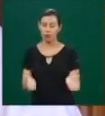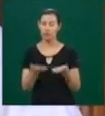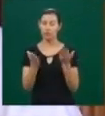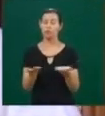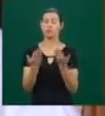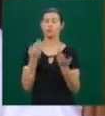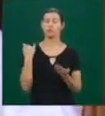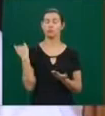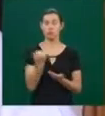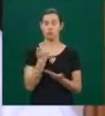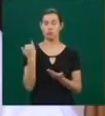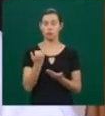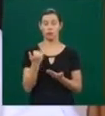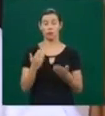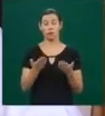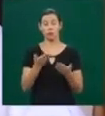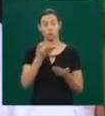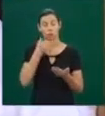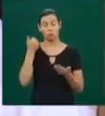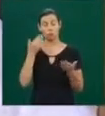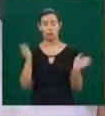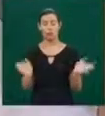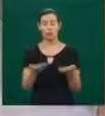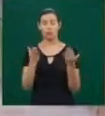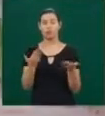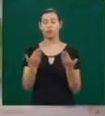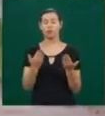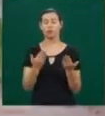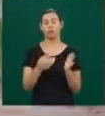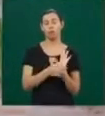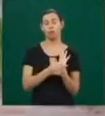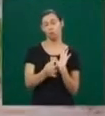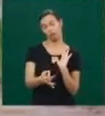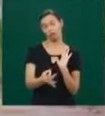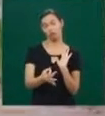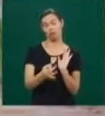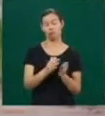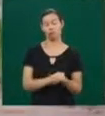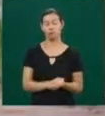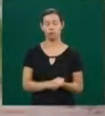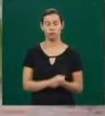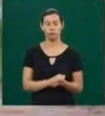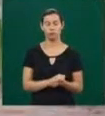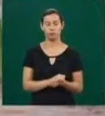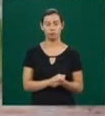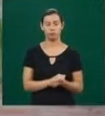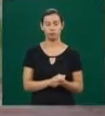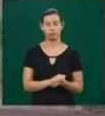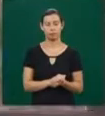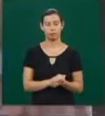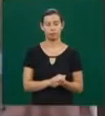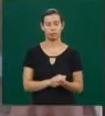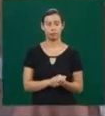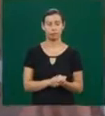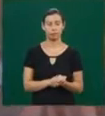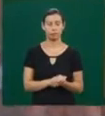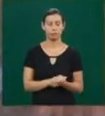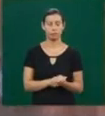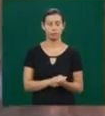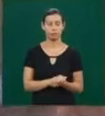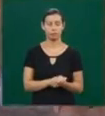Às vezes mais guarda um incentivo, mais guarda uma crítica construtiva do que um incentivo falso.